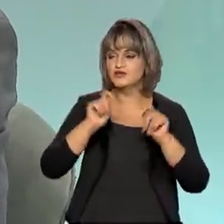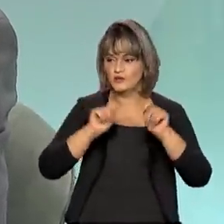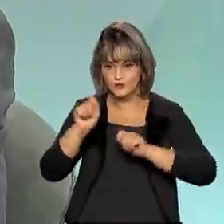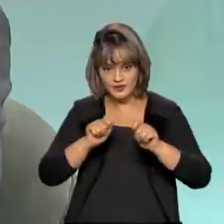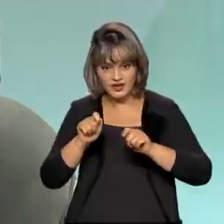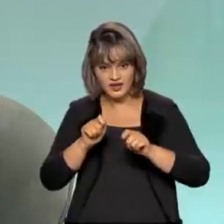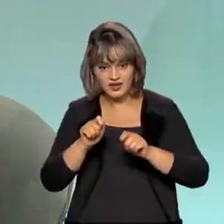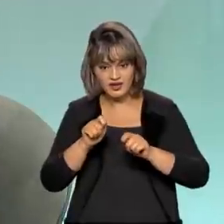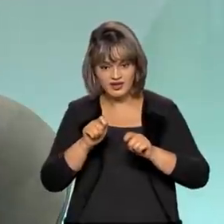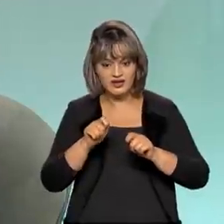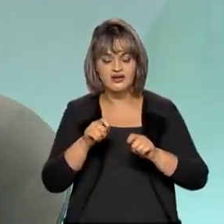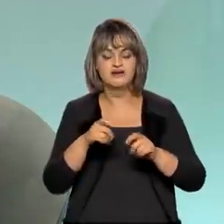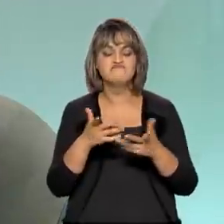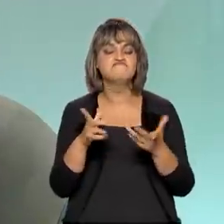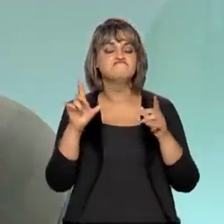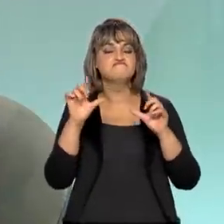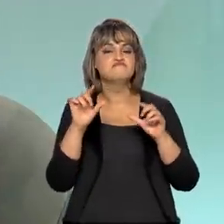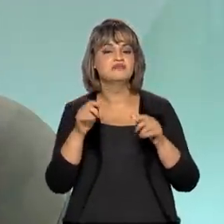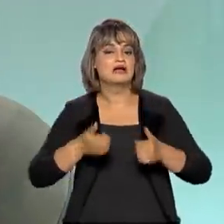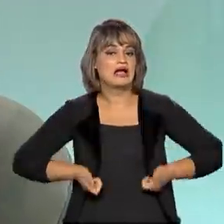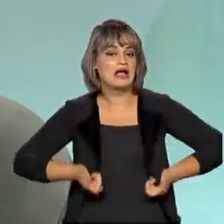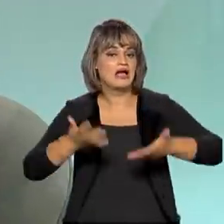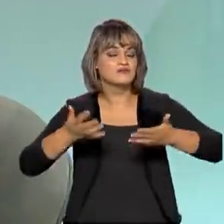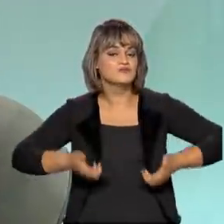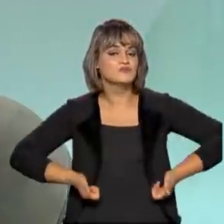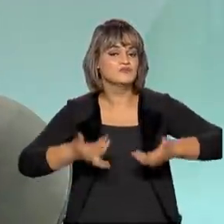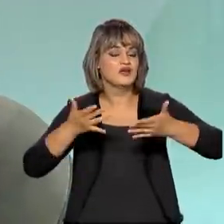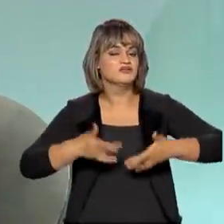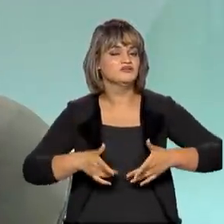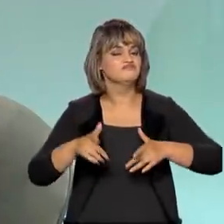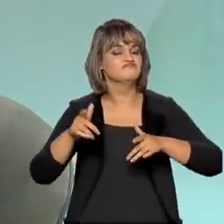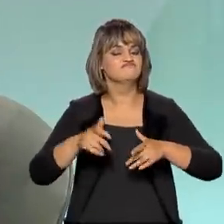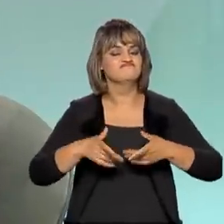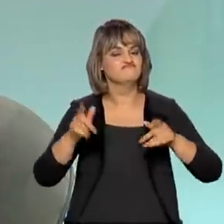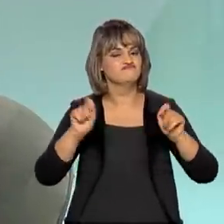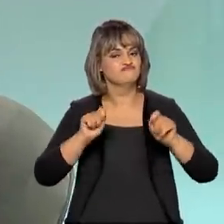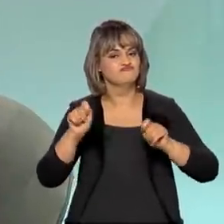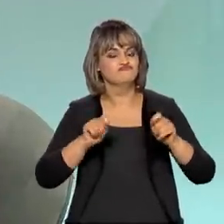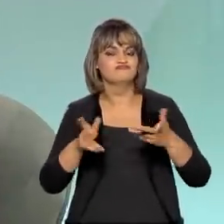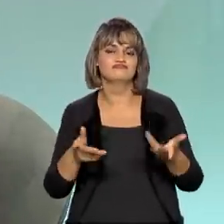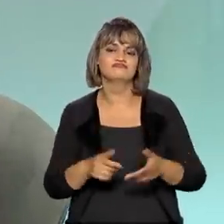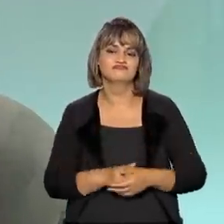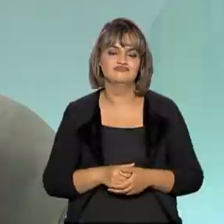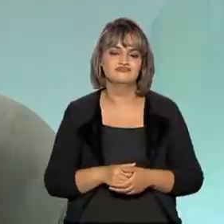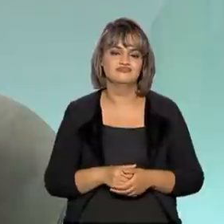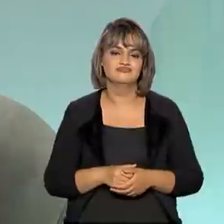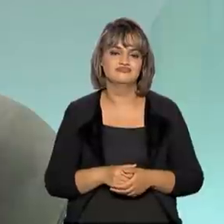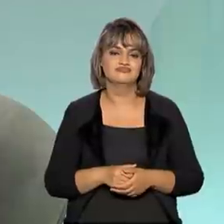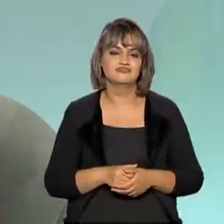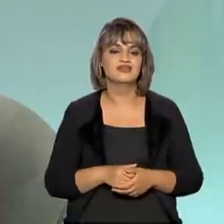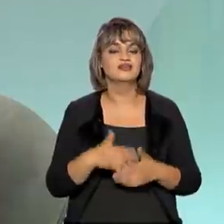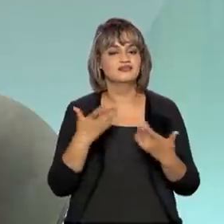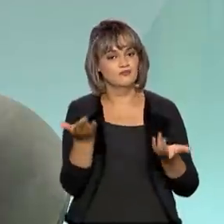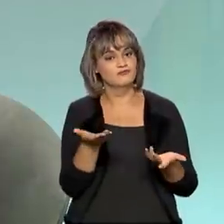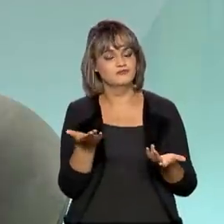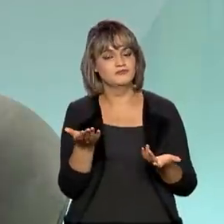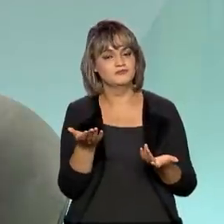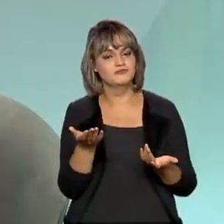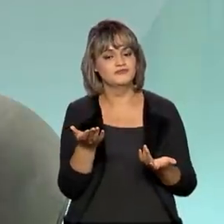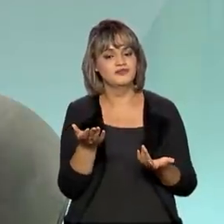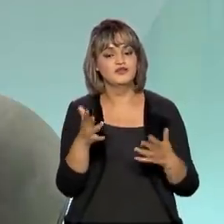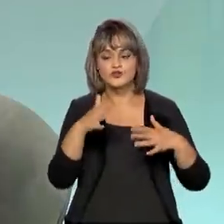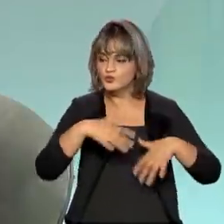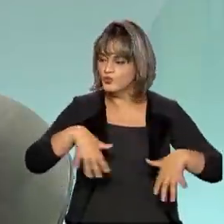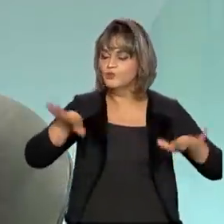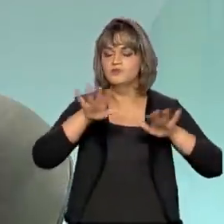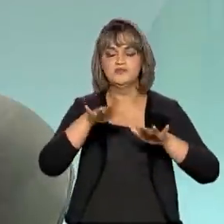carga, menos recursos elevados, mais caros, eu preciso utilizar para atender aquela carga. Então, ganha